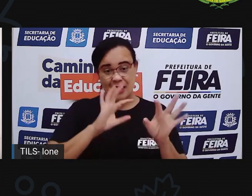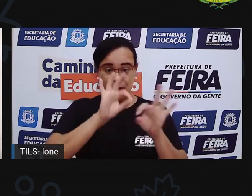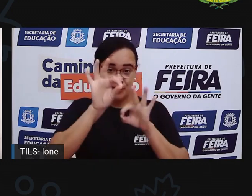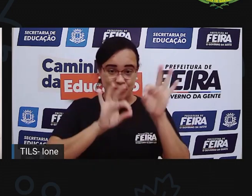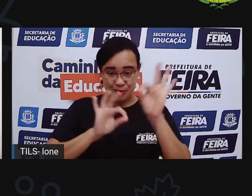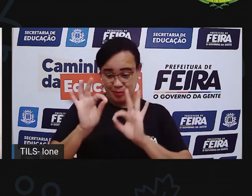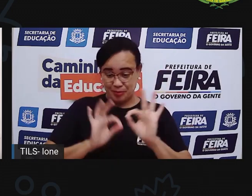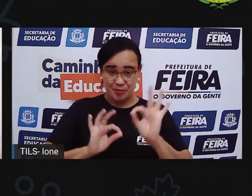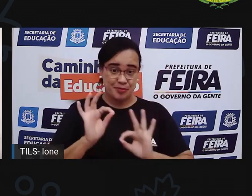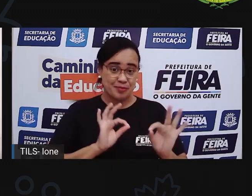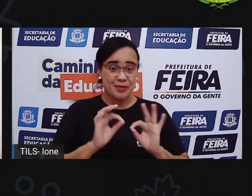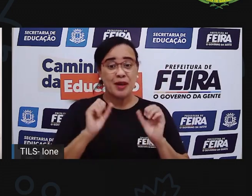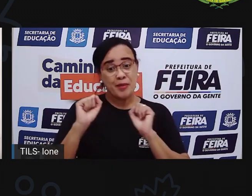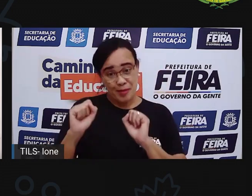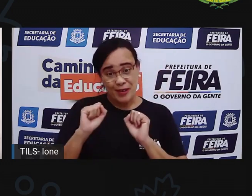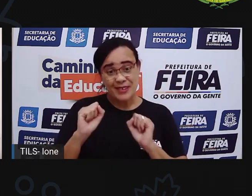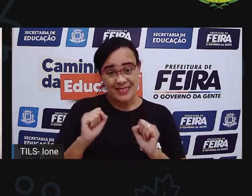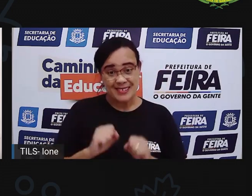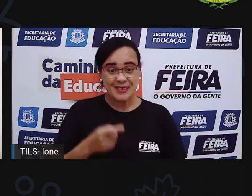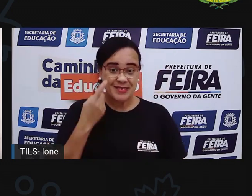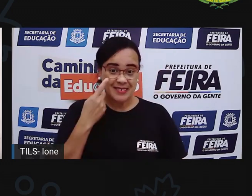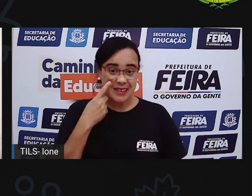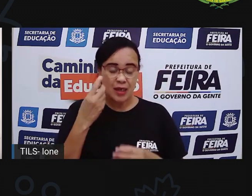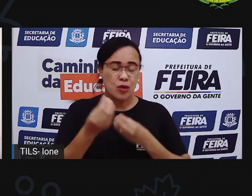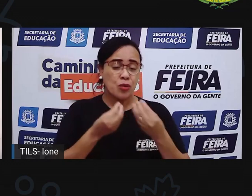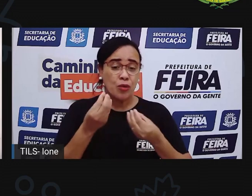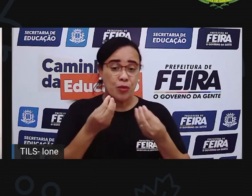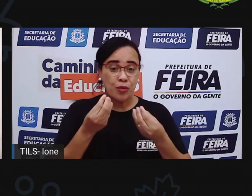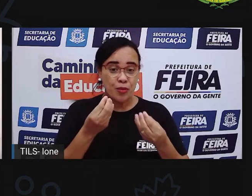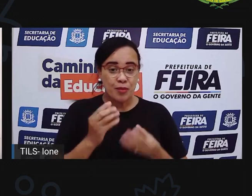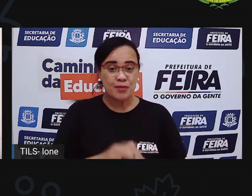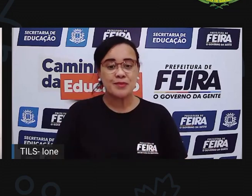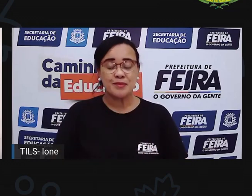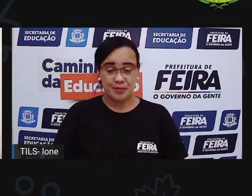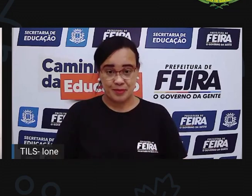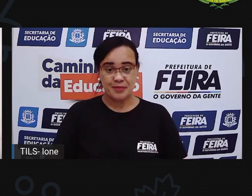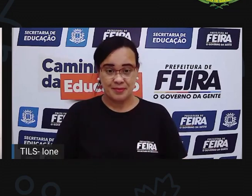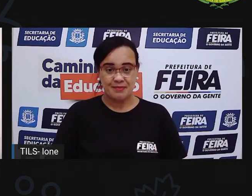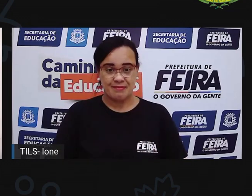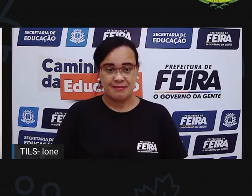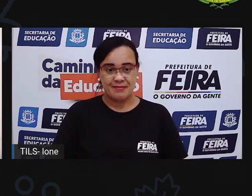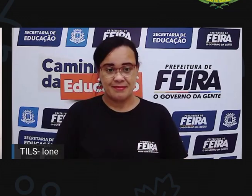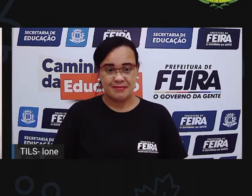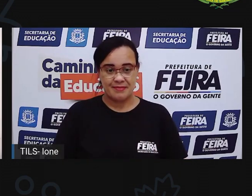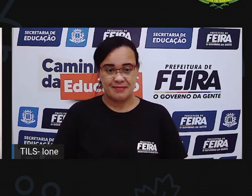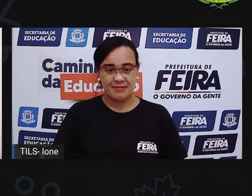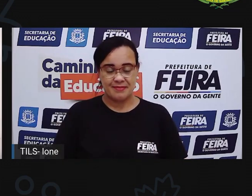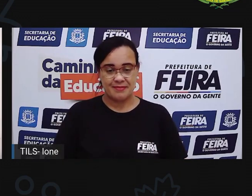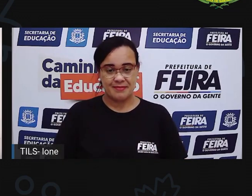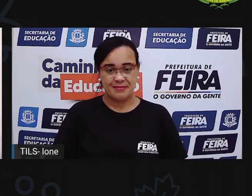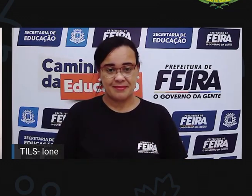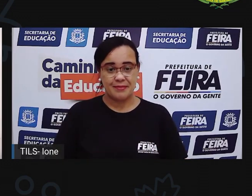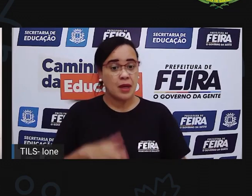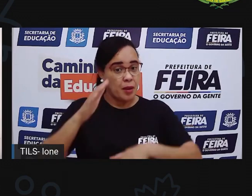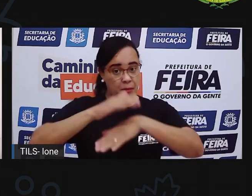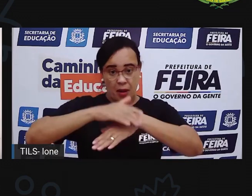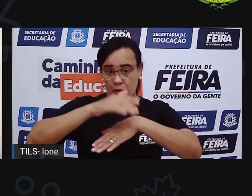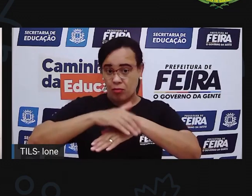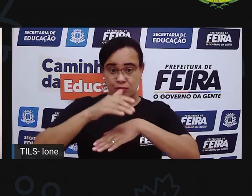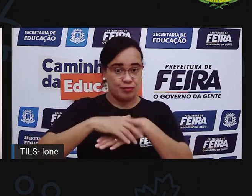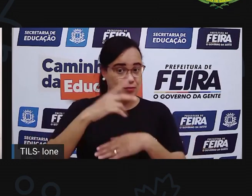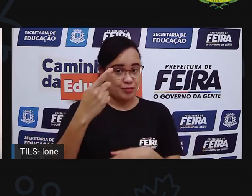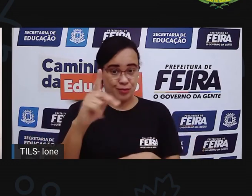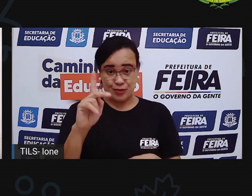só para vocês verem, tá bom? Como é que vocês podem decorar, uma sugestão. Mas vocês podem decorar como vocês quiserem